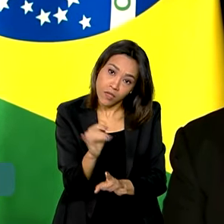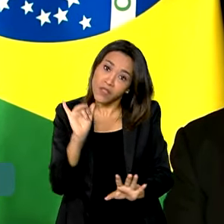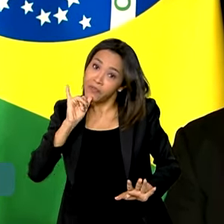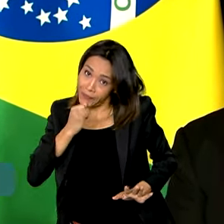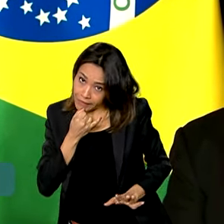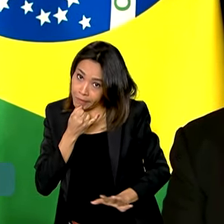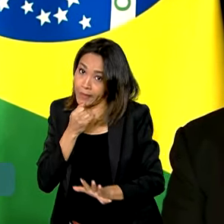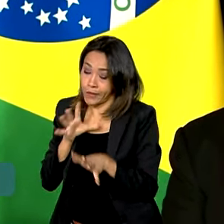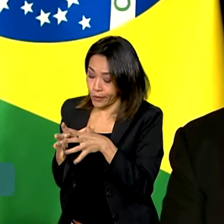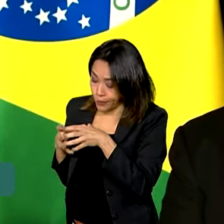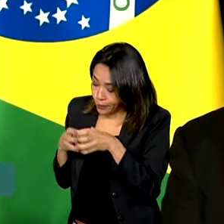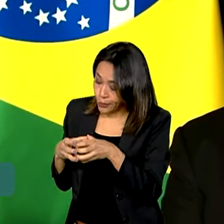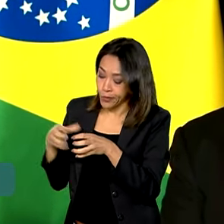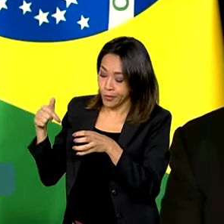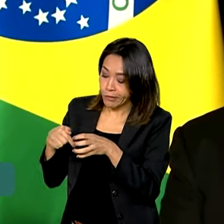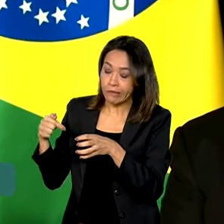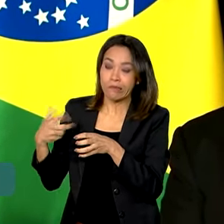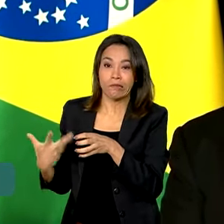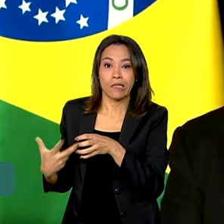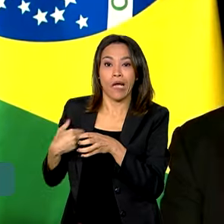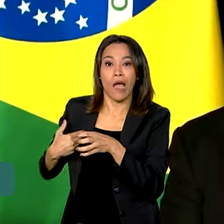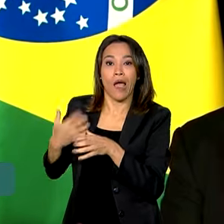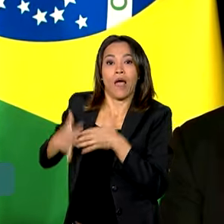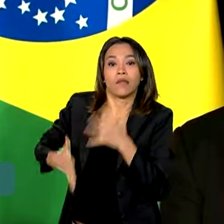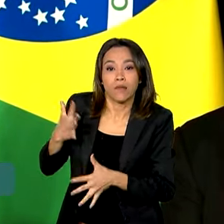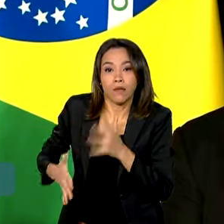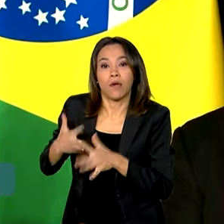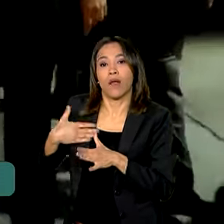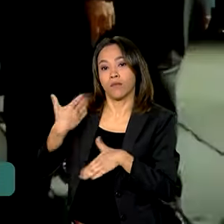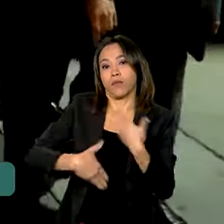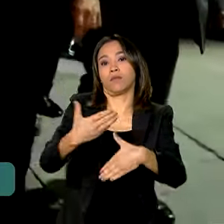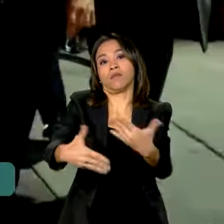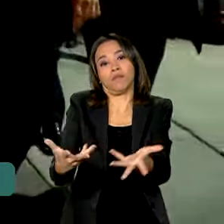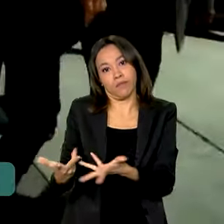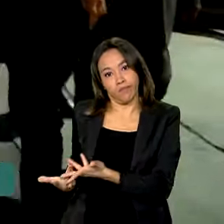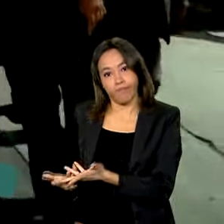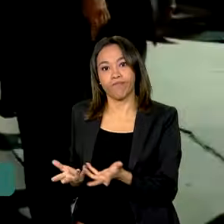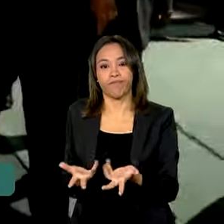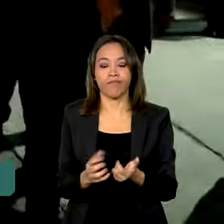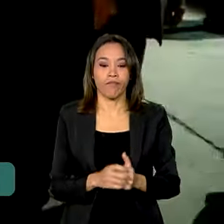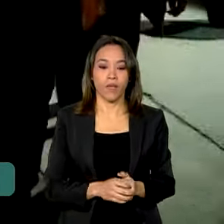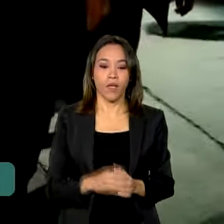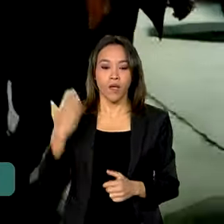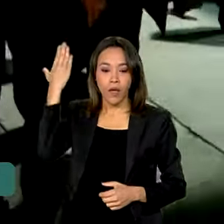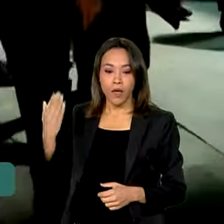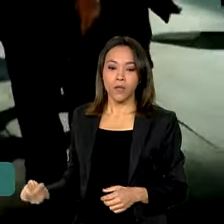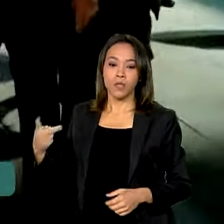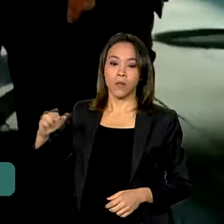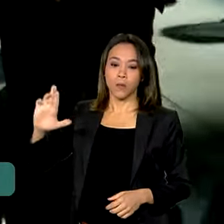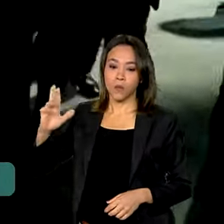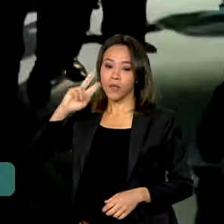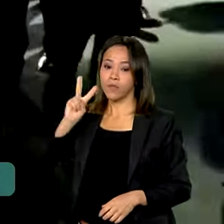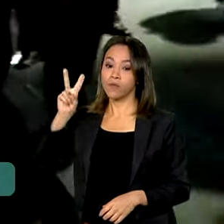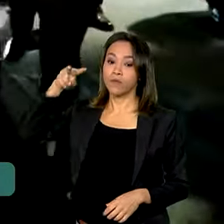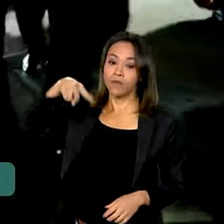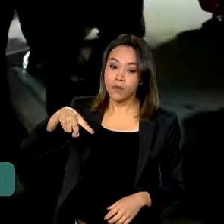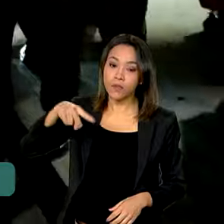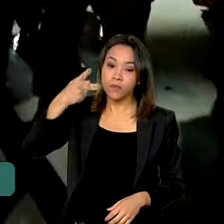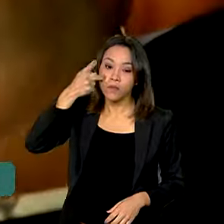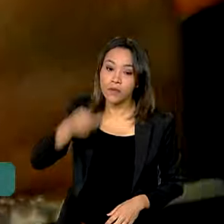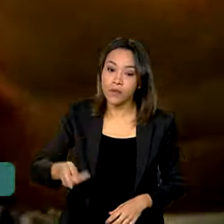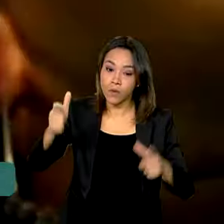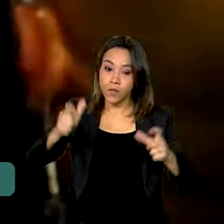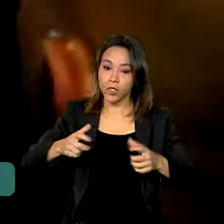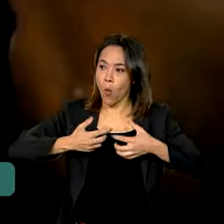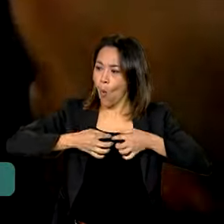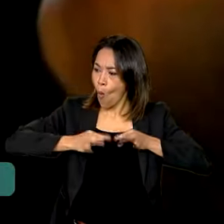buscam obstar o progresso da nossa região. Lula também visitou o pavilhão do Brasil, que tem mais de 3